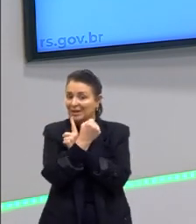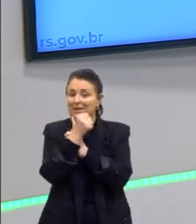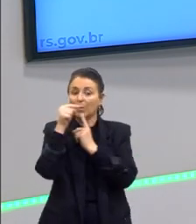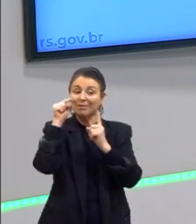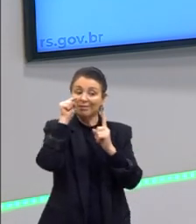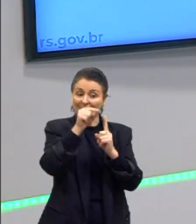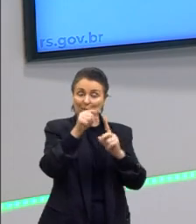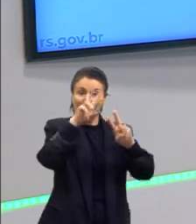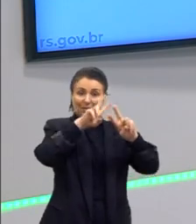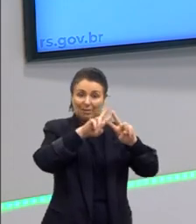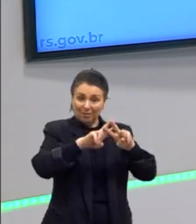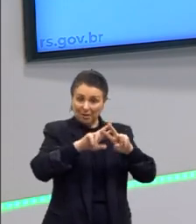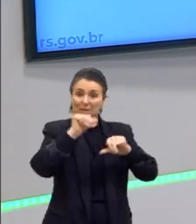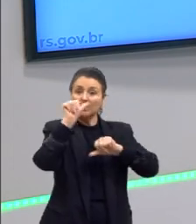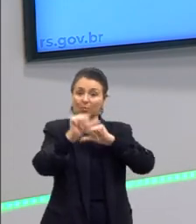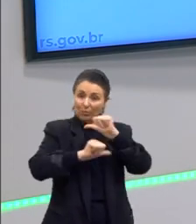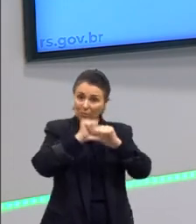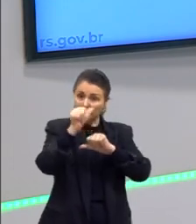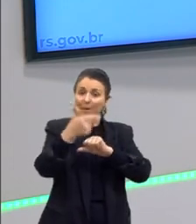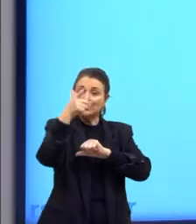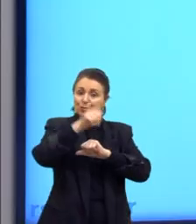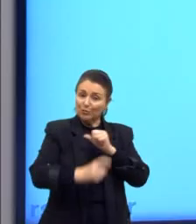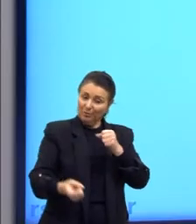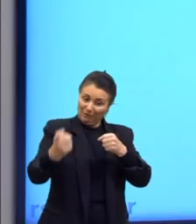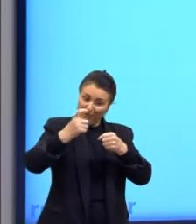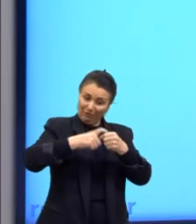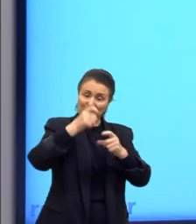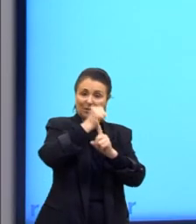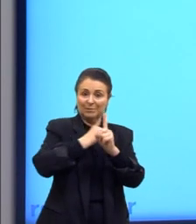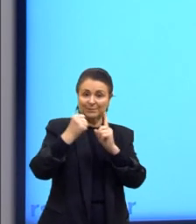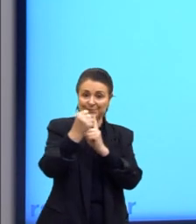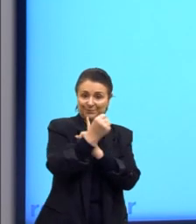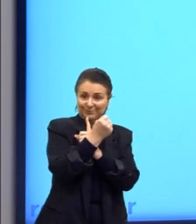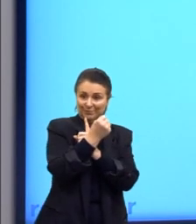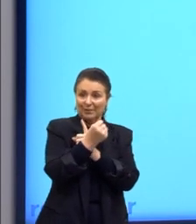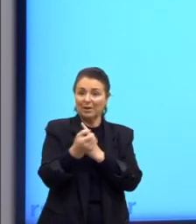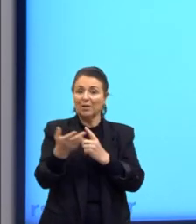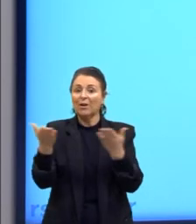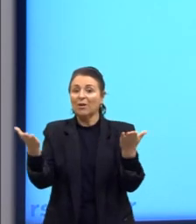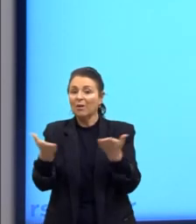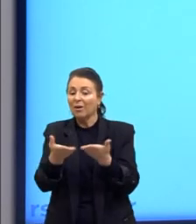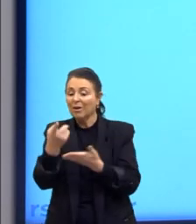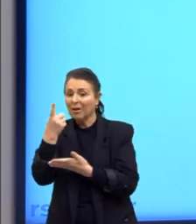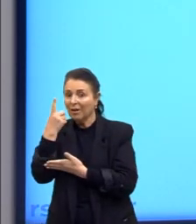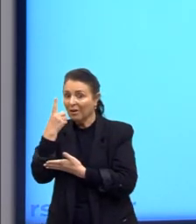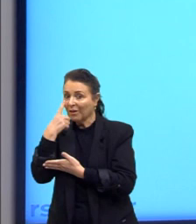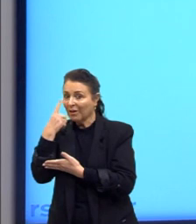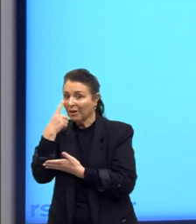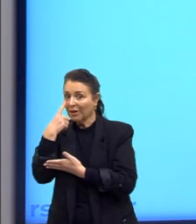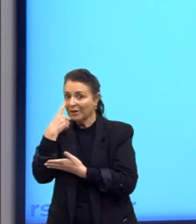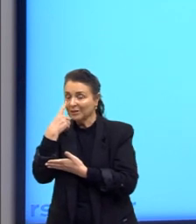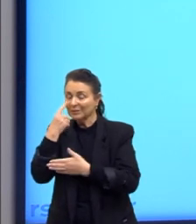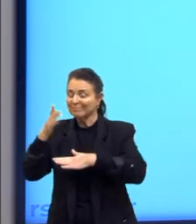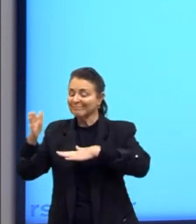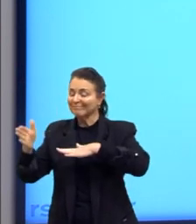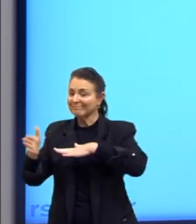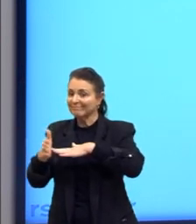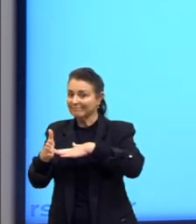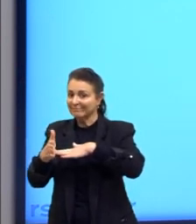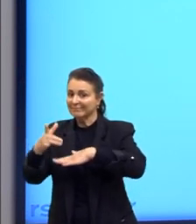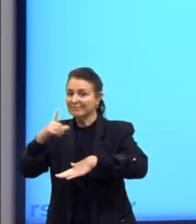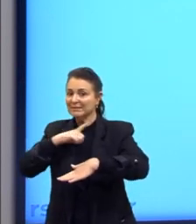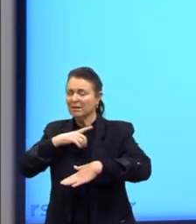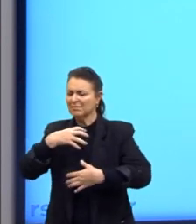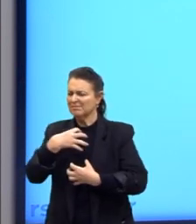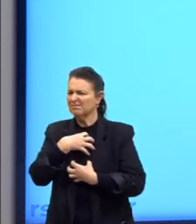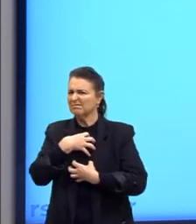ressocialização. Olha, nos dias de hoje, está aí a imagem, o poder contemporâneo. Nós temos a